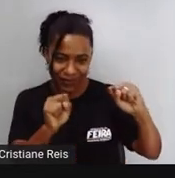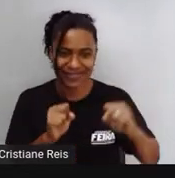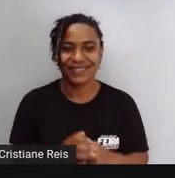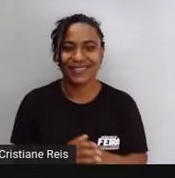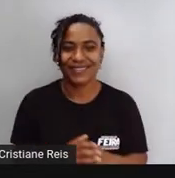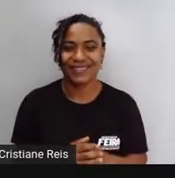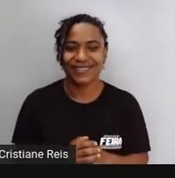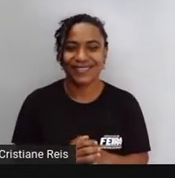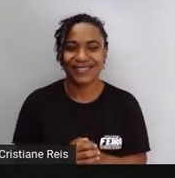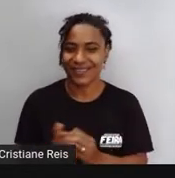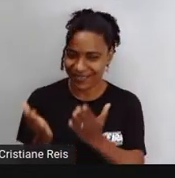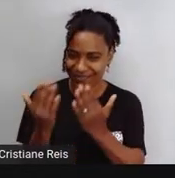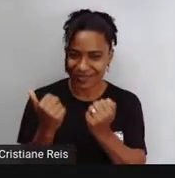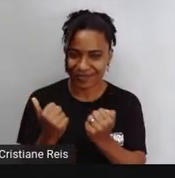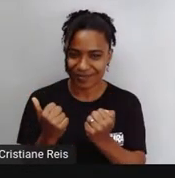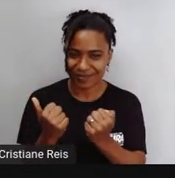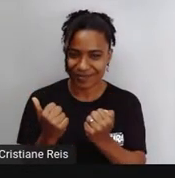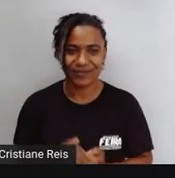let's go!